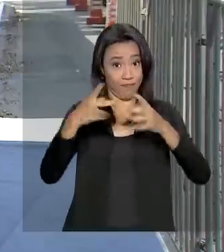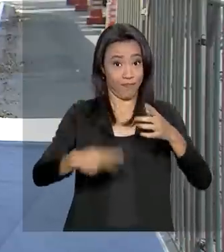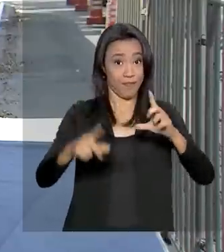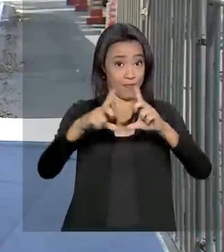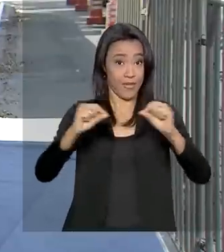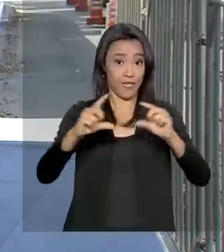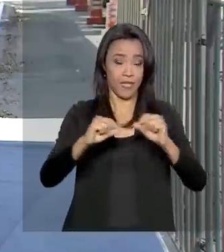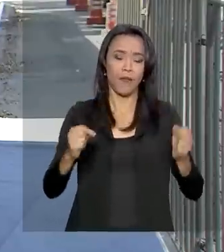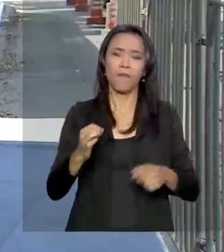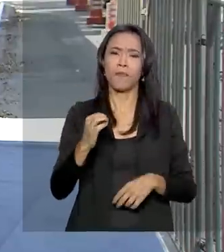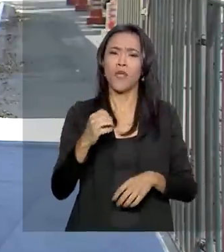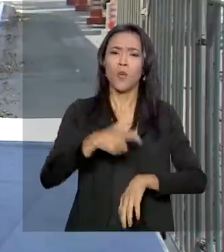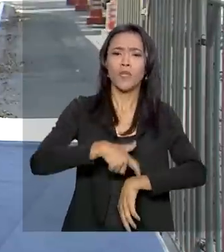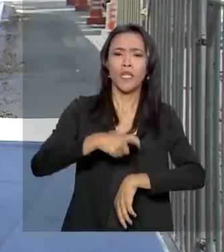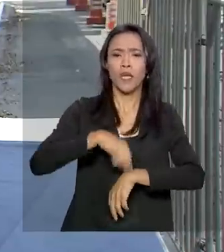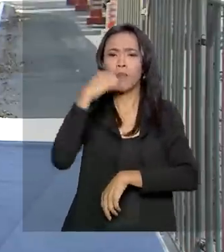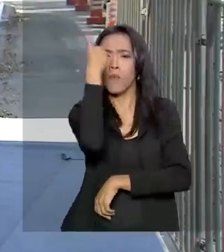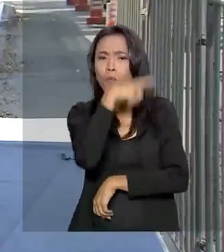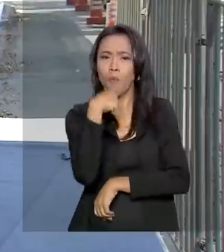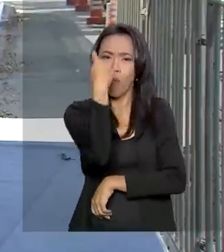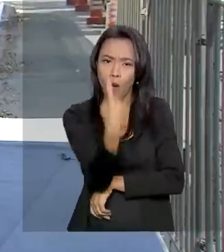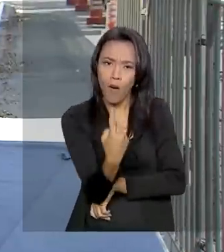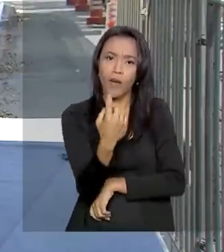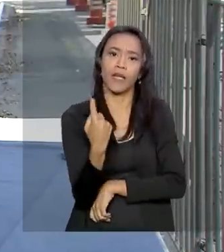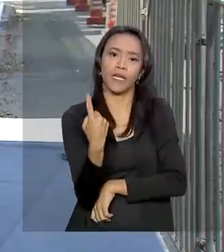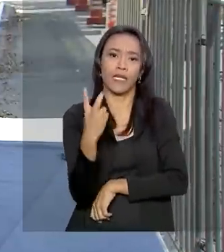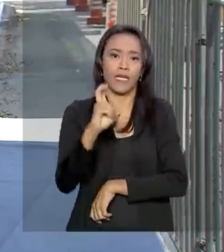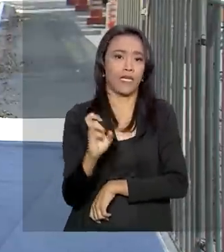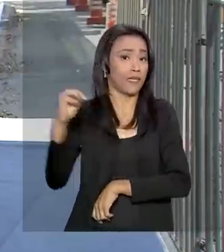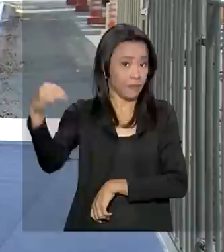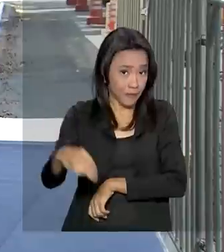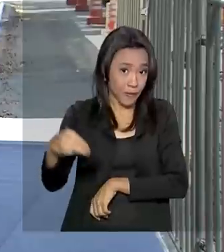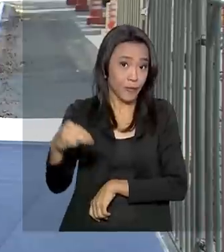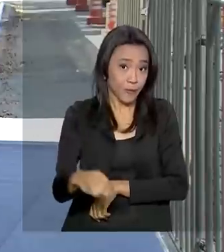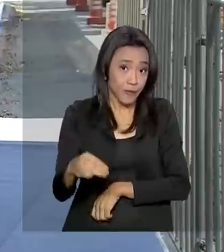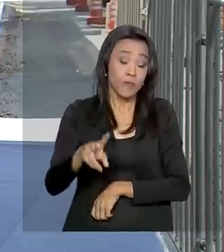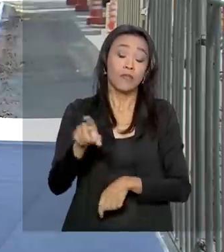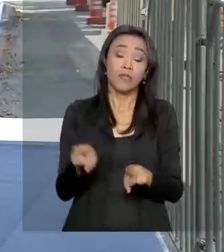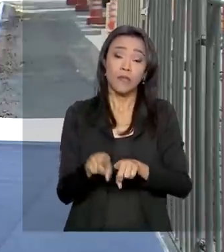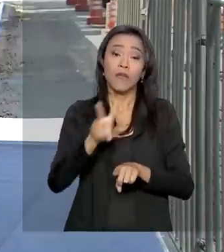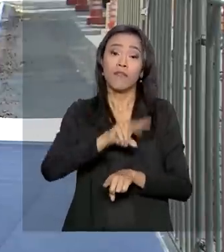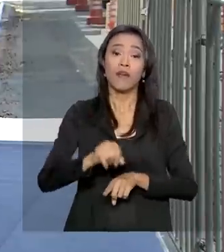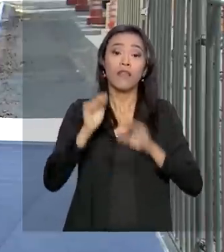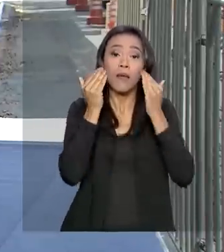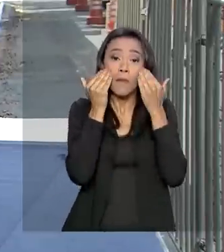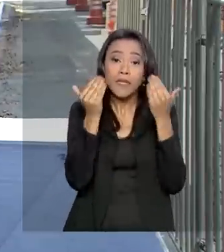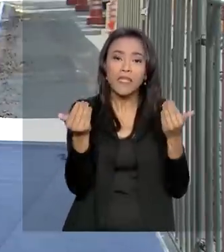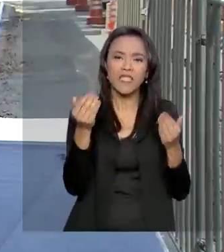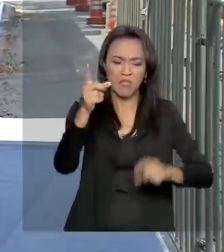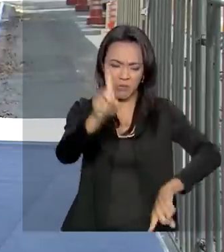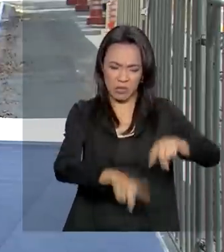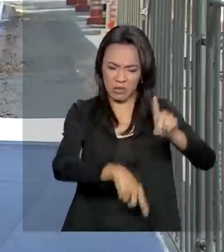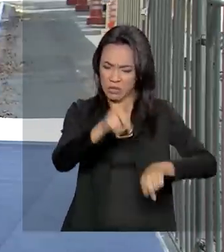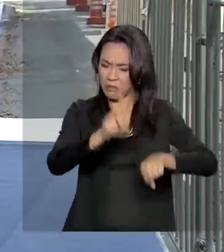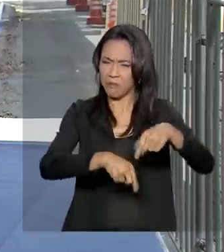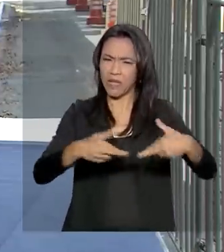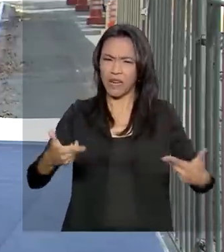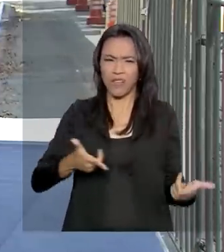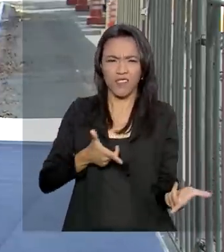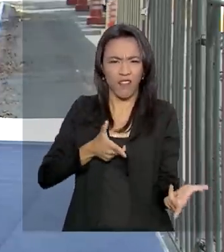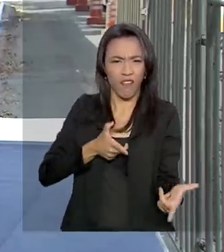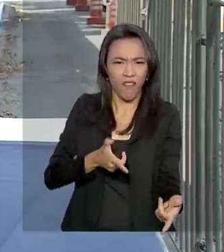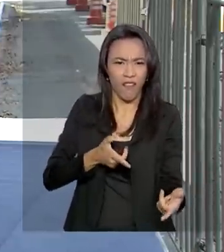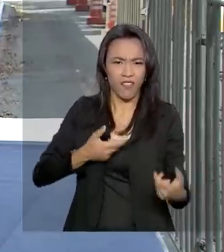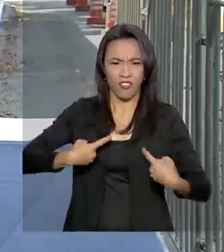desfile vai ter duração de 1 hora e 15 minutos, além disso, vai ter uma exposição de equipamentos militares, né, de